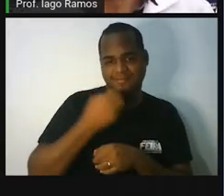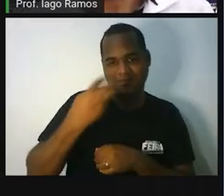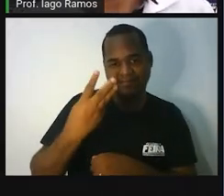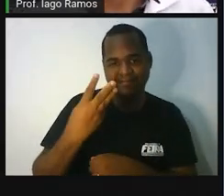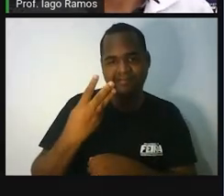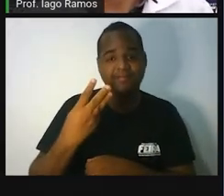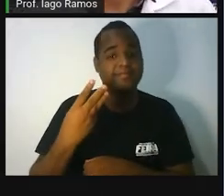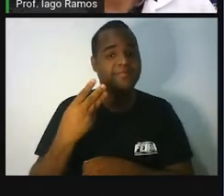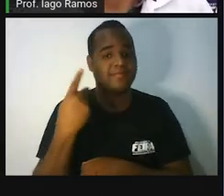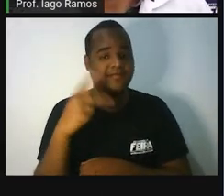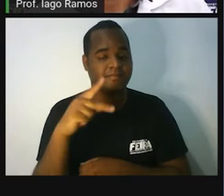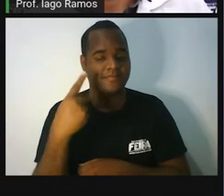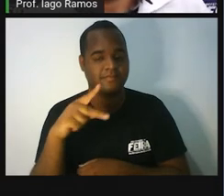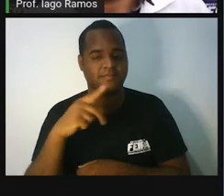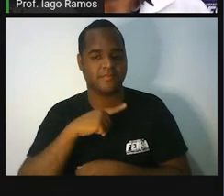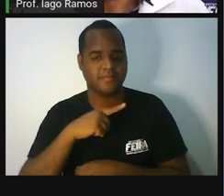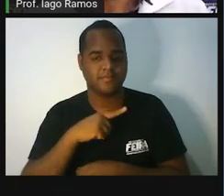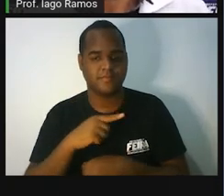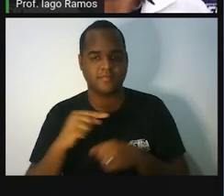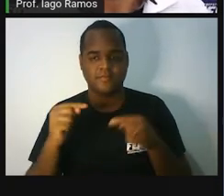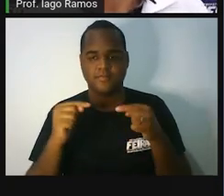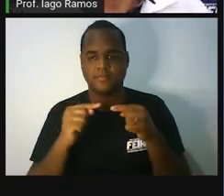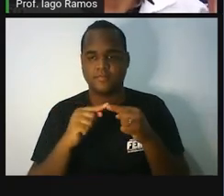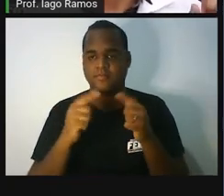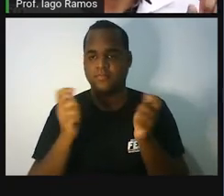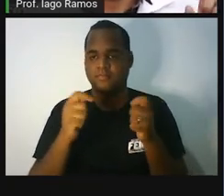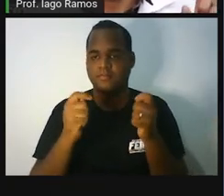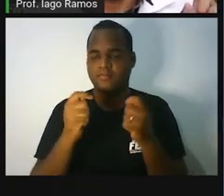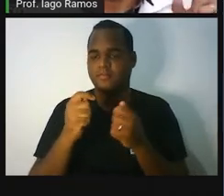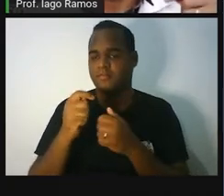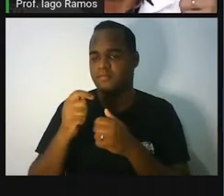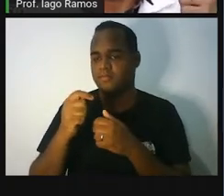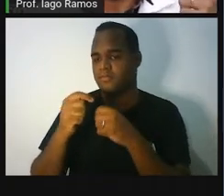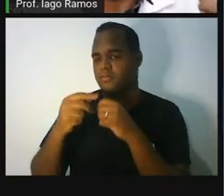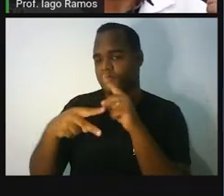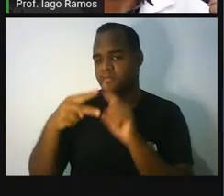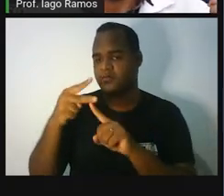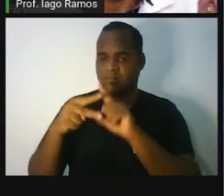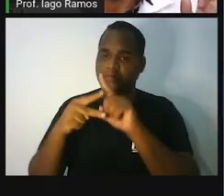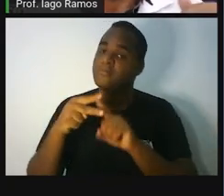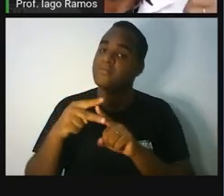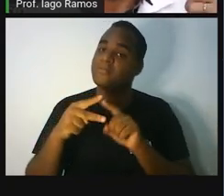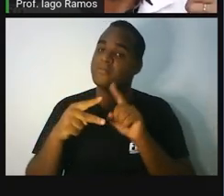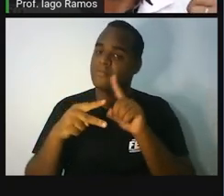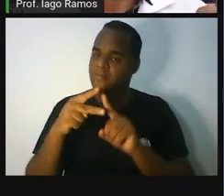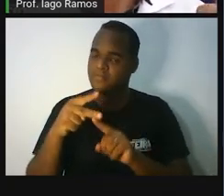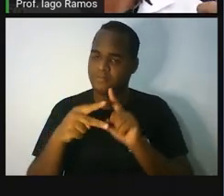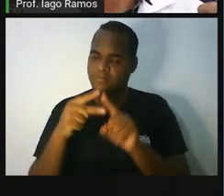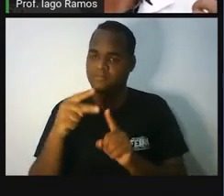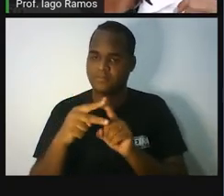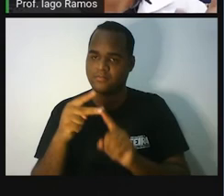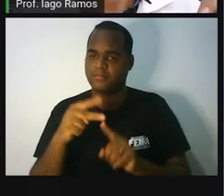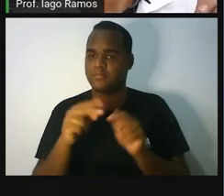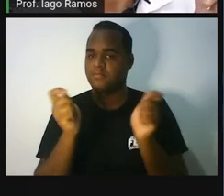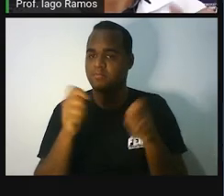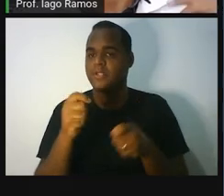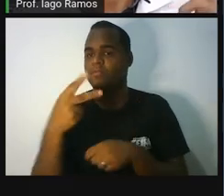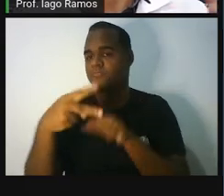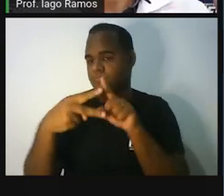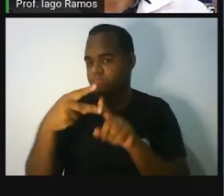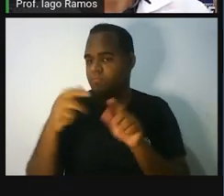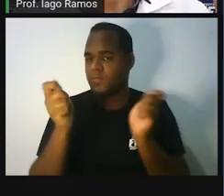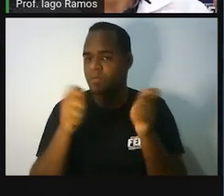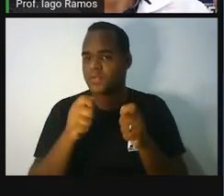Se o peso do lado direito for duplicado, o que significa duplicar? Duplicar. Tem a ver com 2.